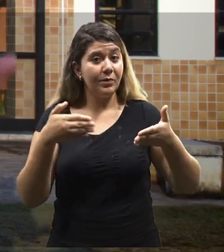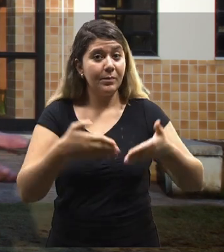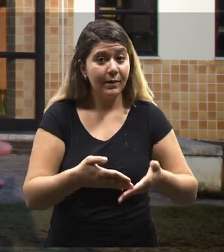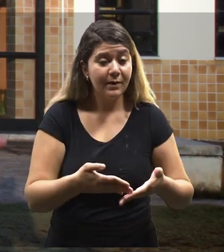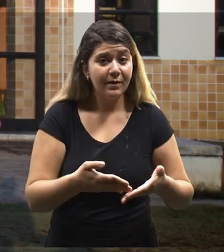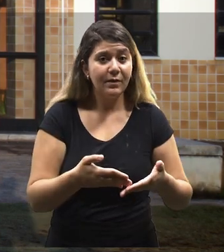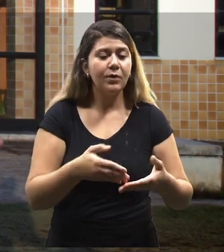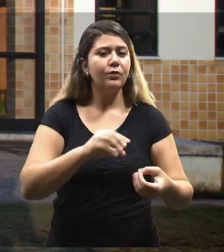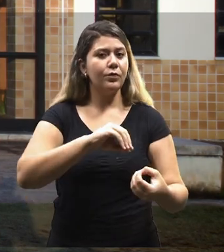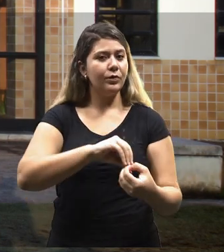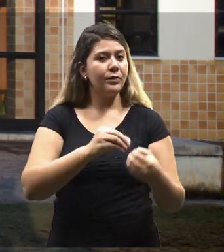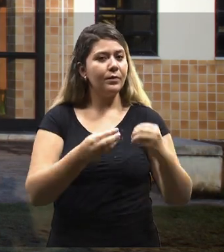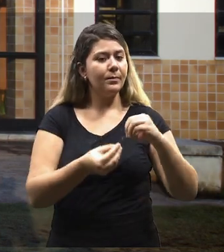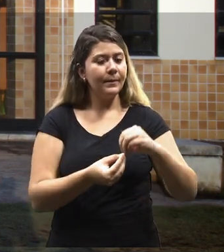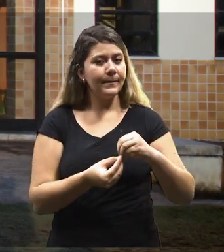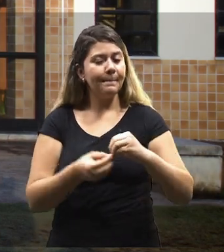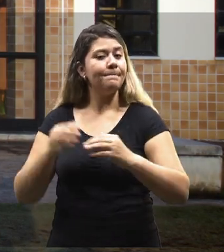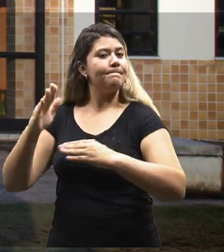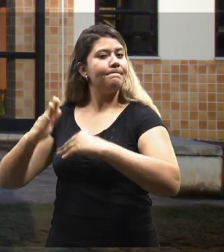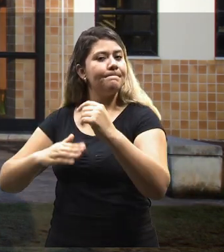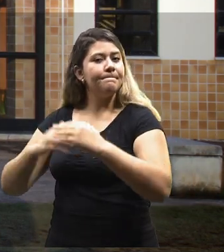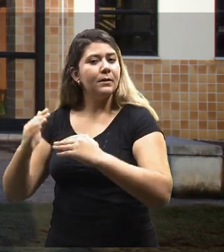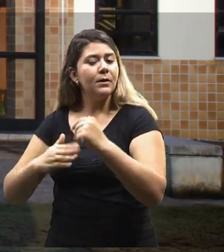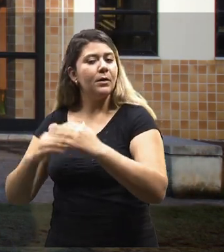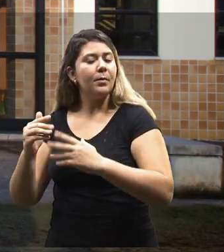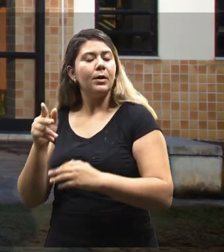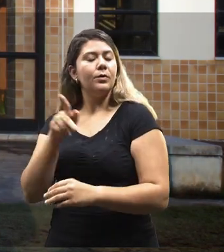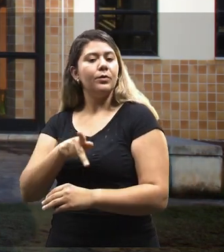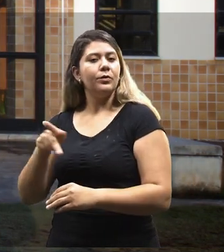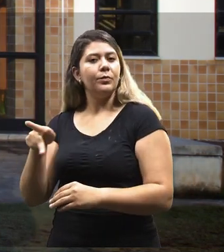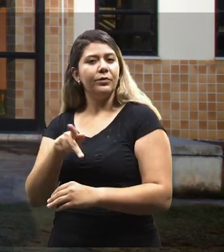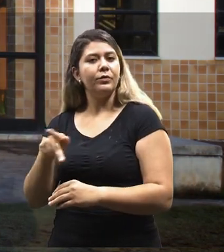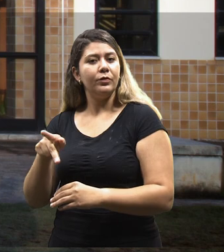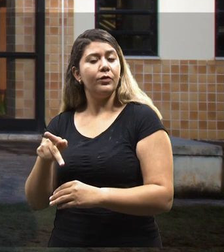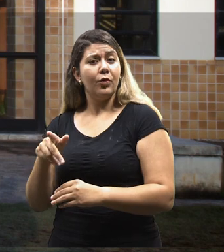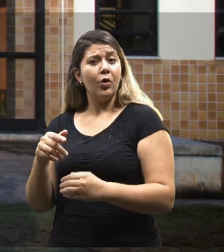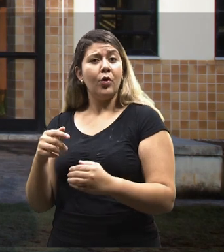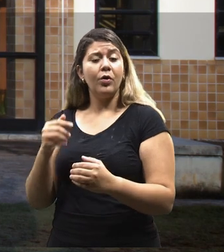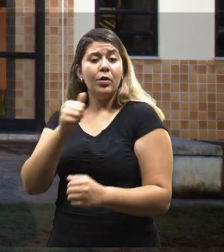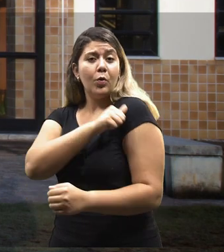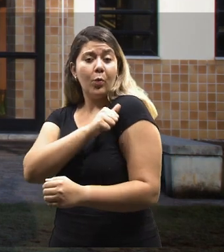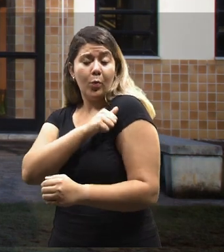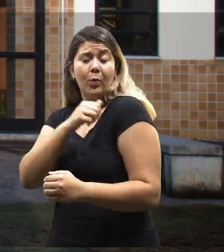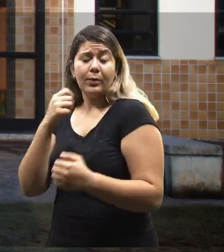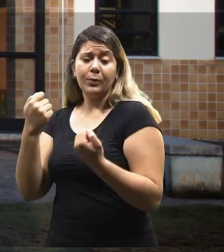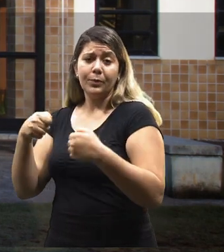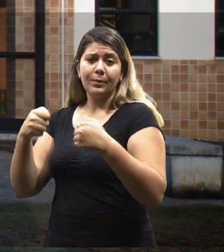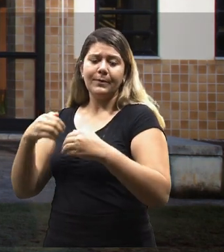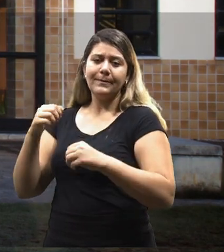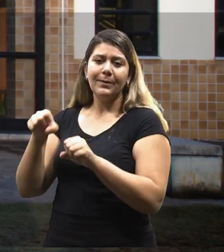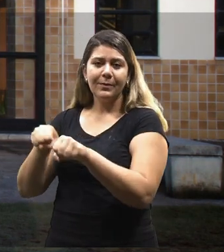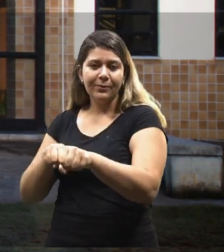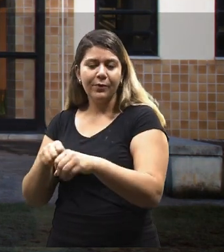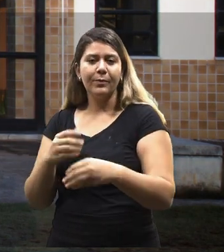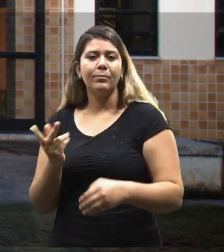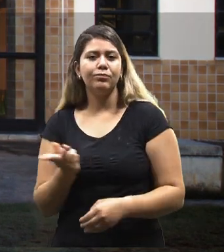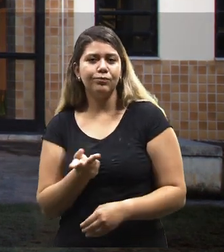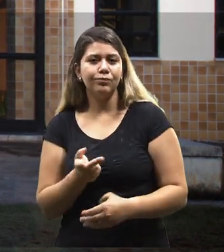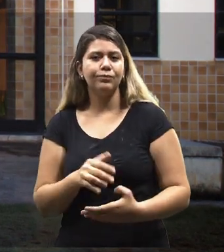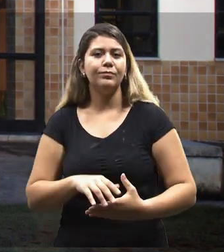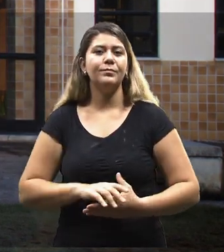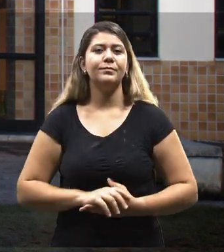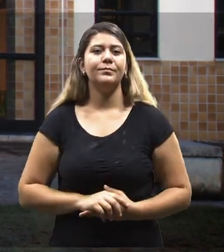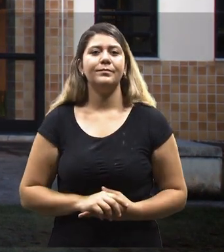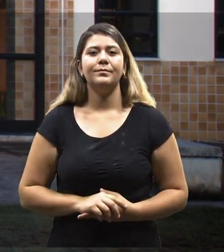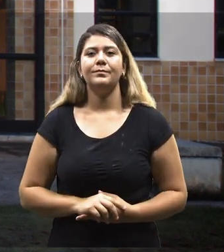o conhecimento específico das disciplinas de biologia e a prática docente que o aluno vai construindo ao